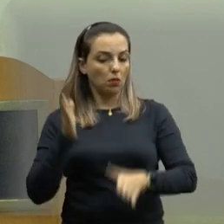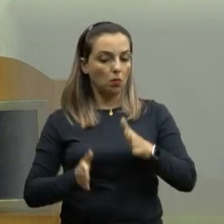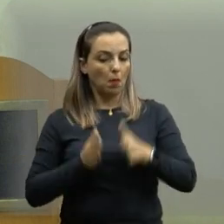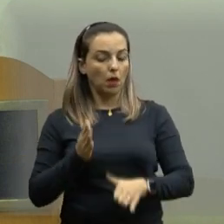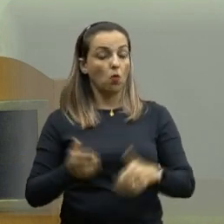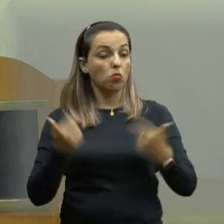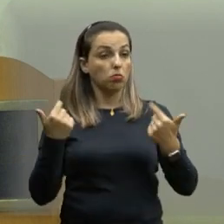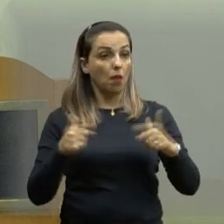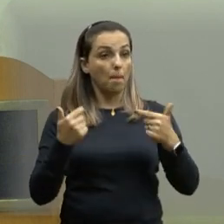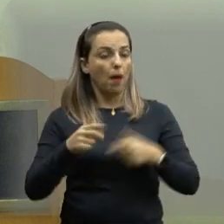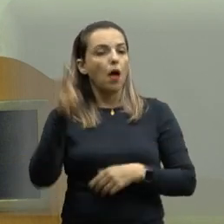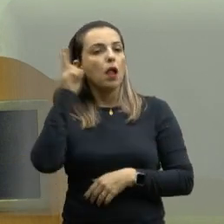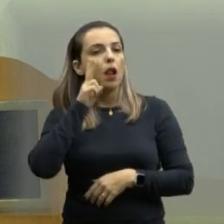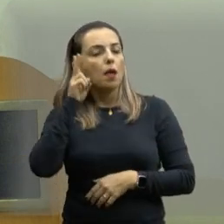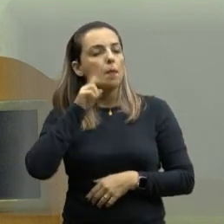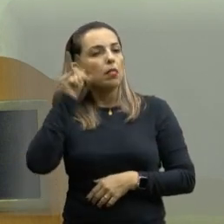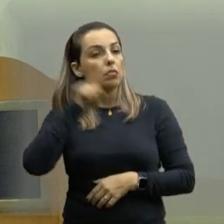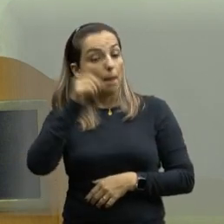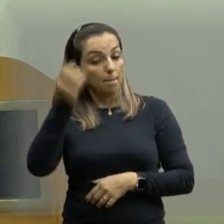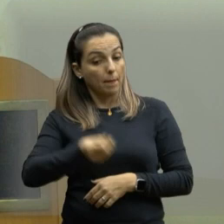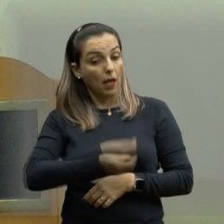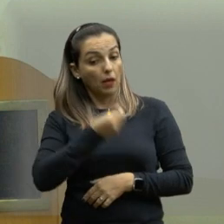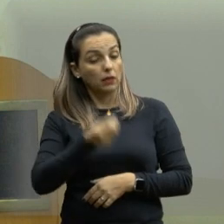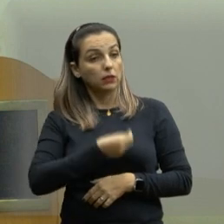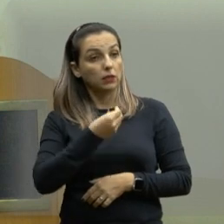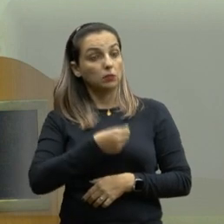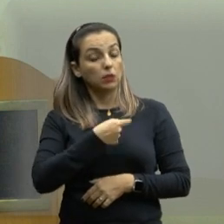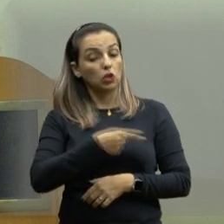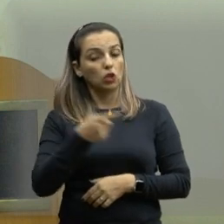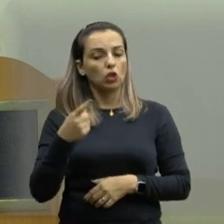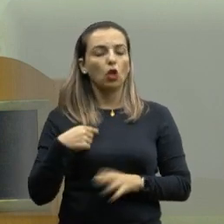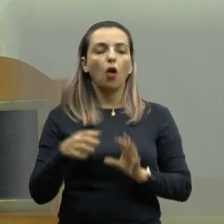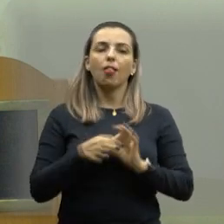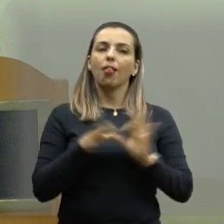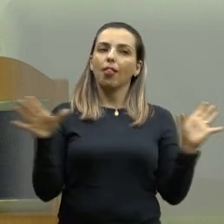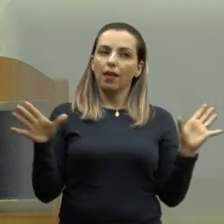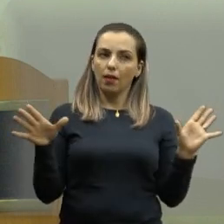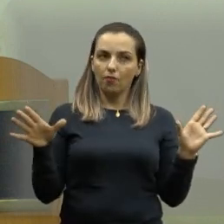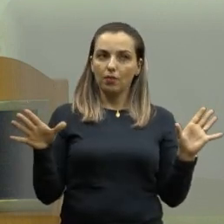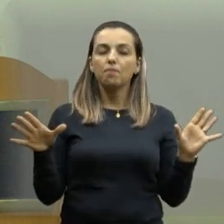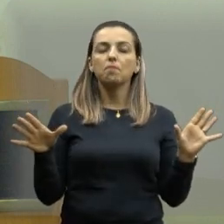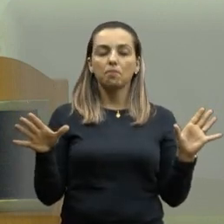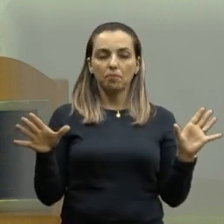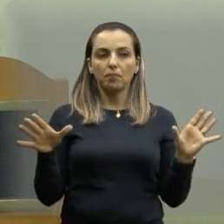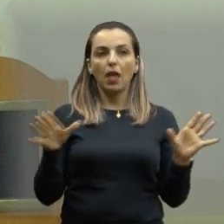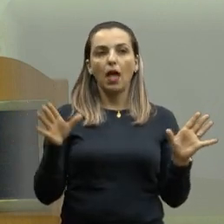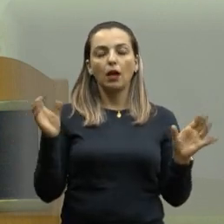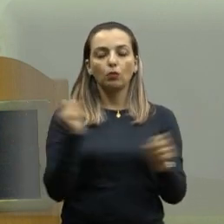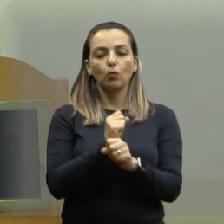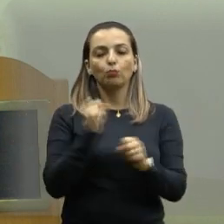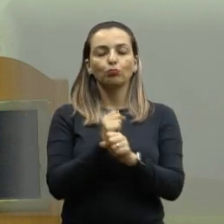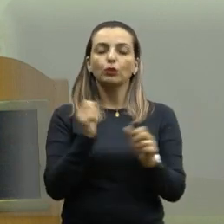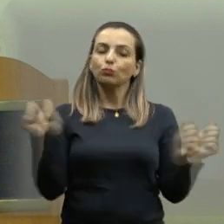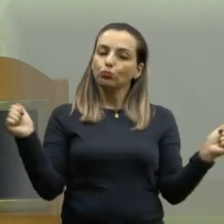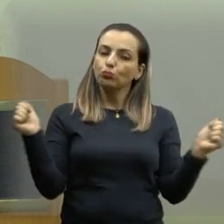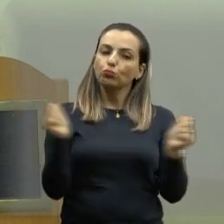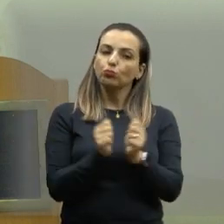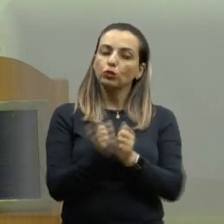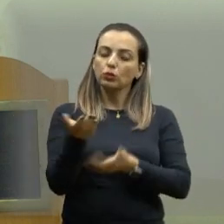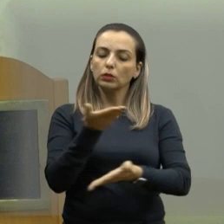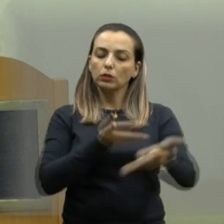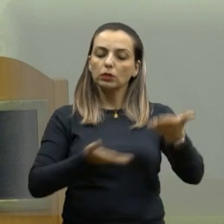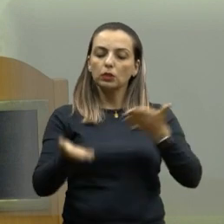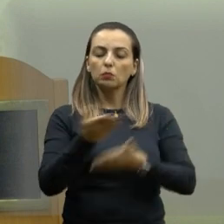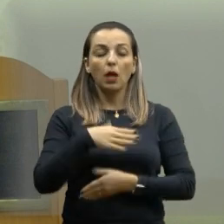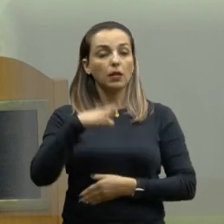lembrando que é um mandato participativo, então, estamos superabertos e dispostos a construir junto a cidade que